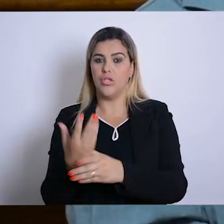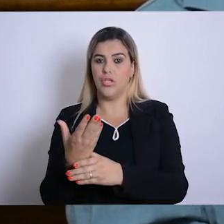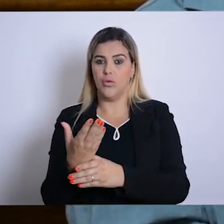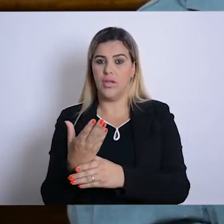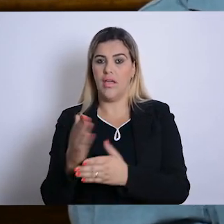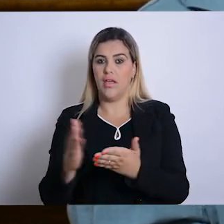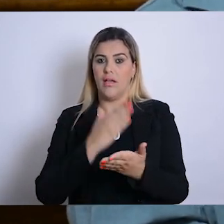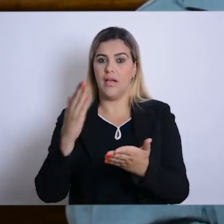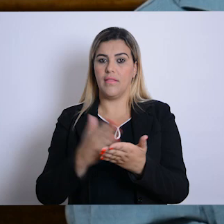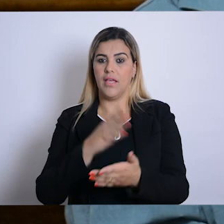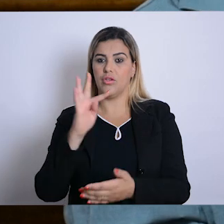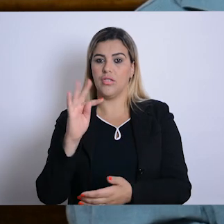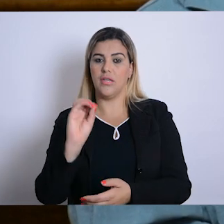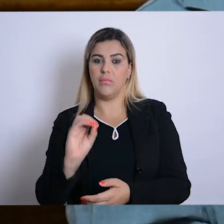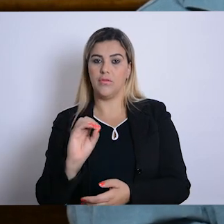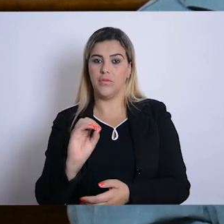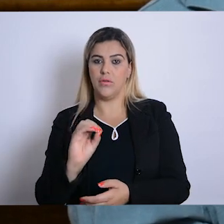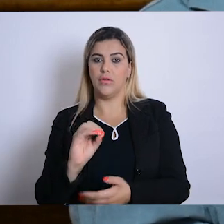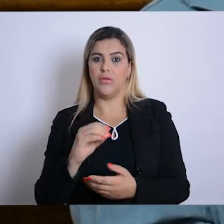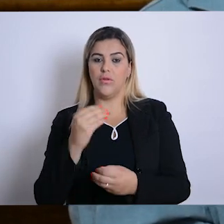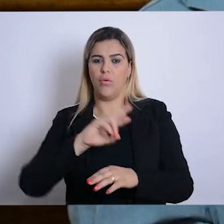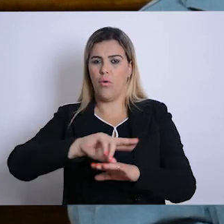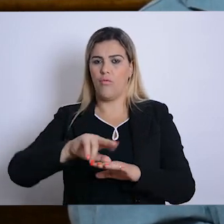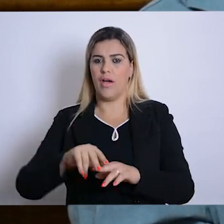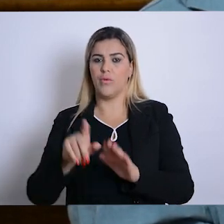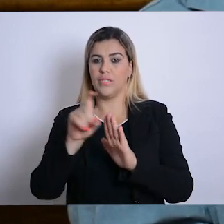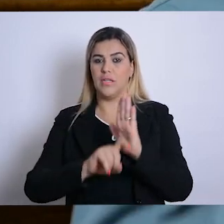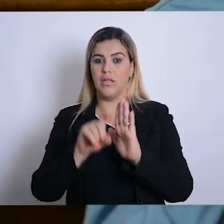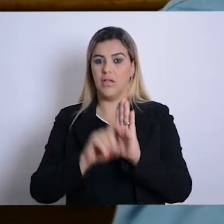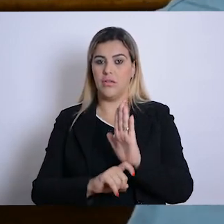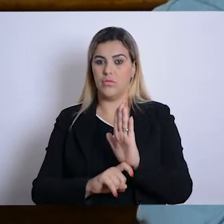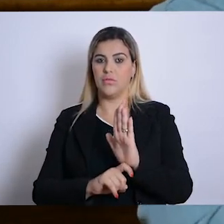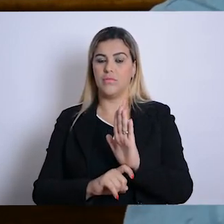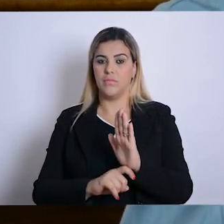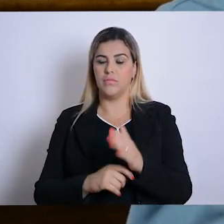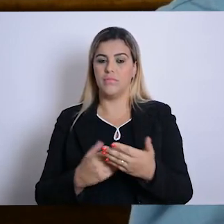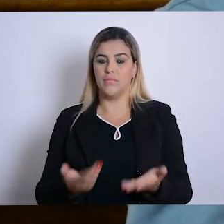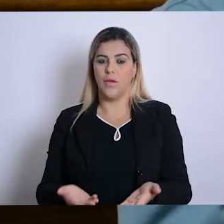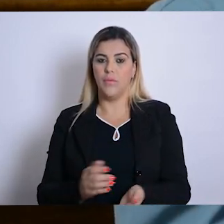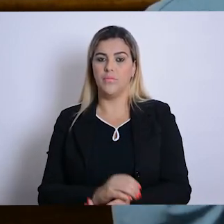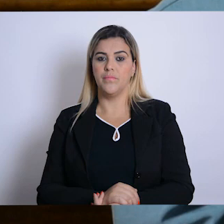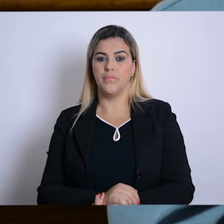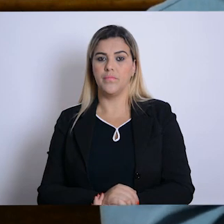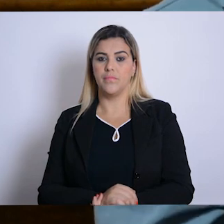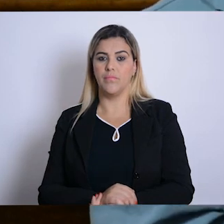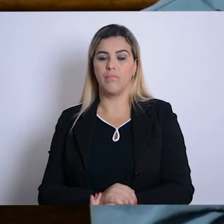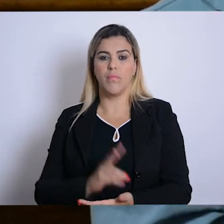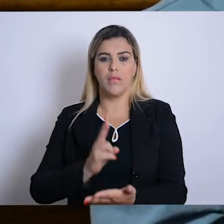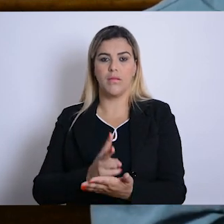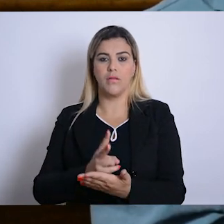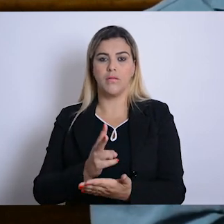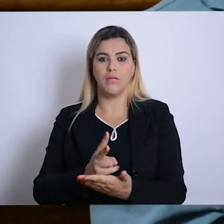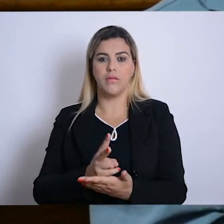Terapia Ocupacional do gesto, com vários textos que foram editados. E foi moldando esse